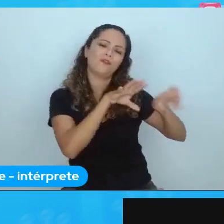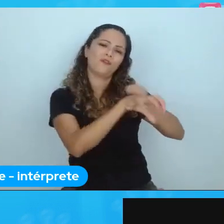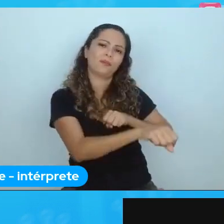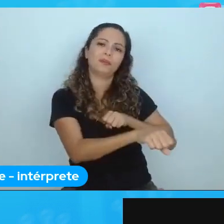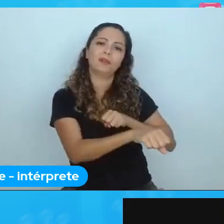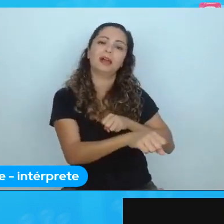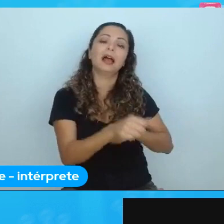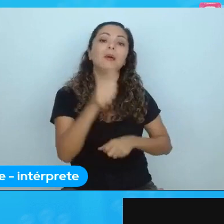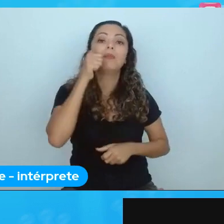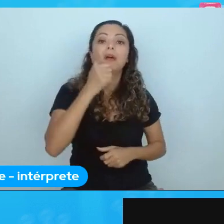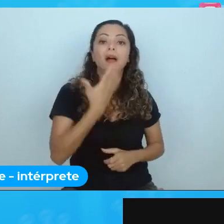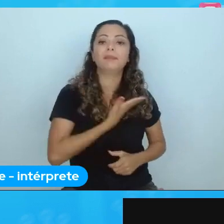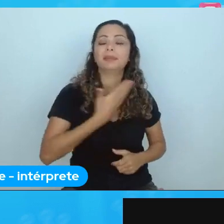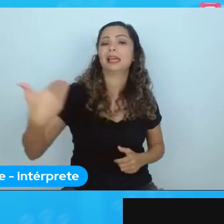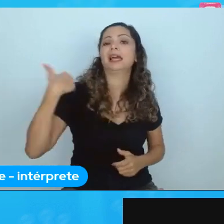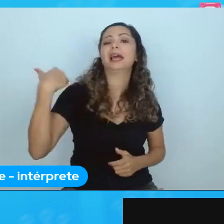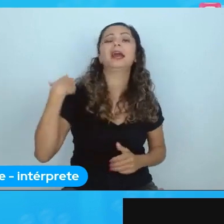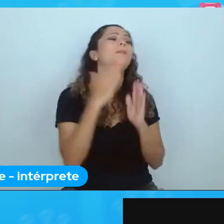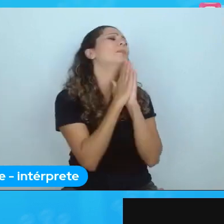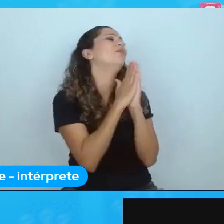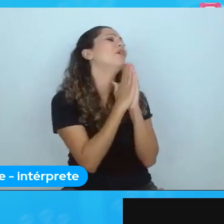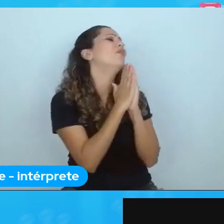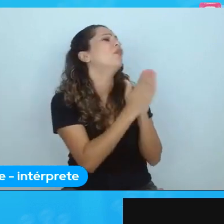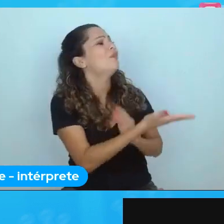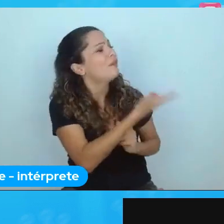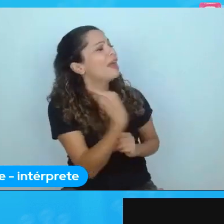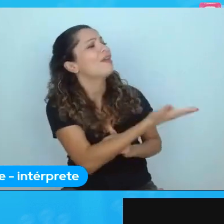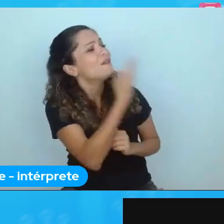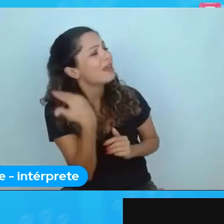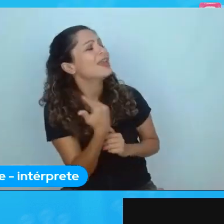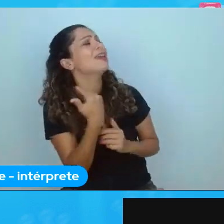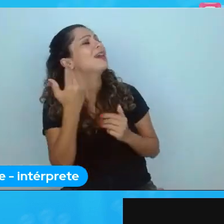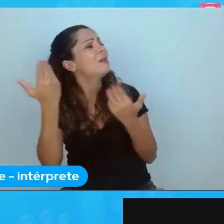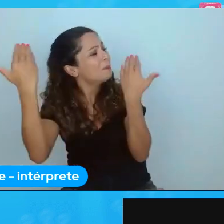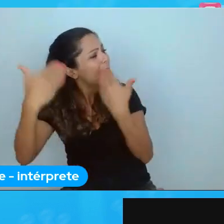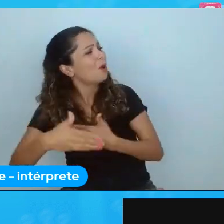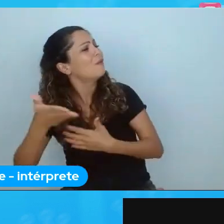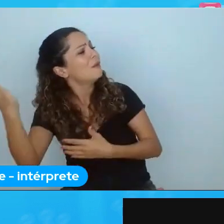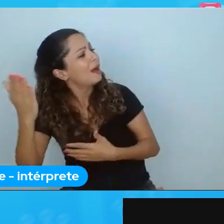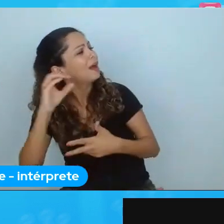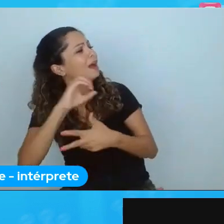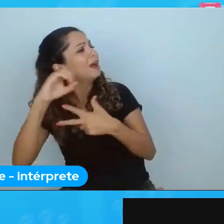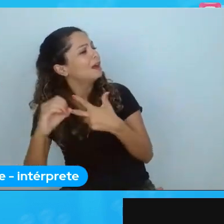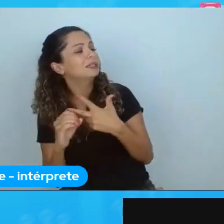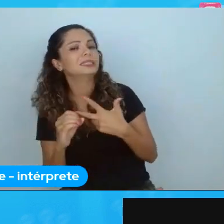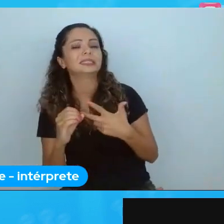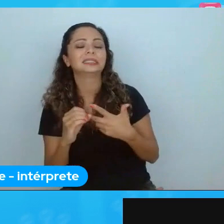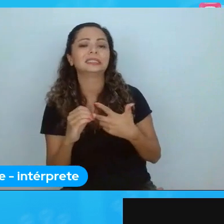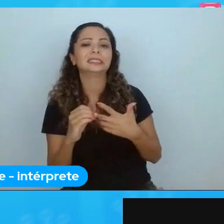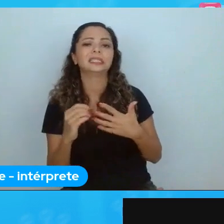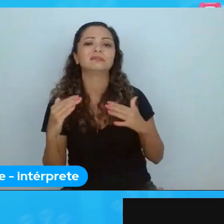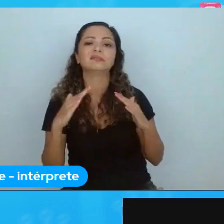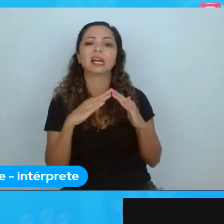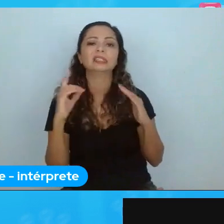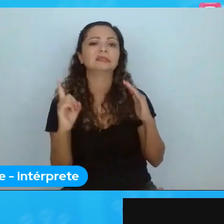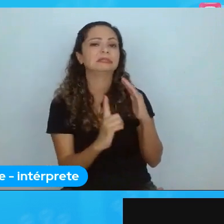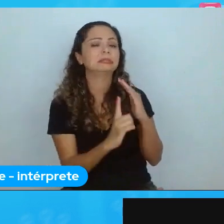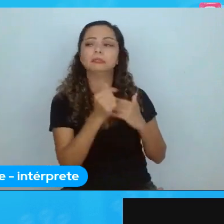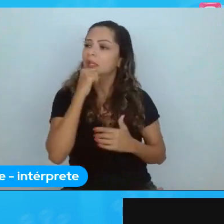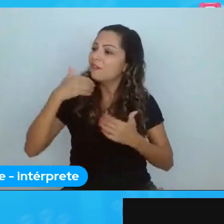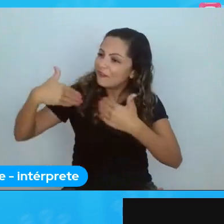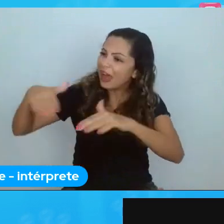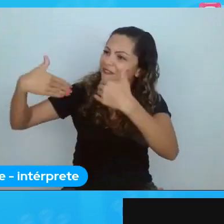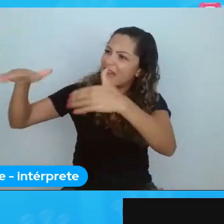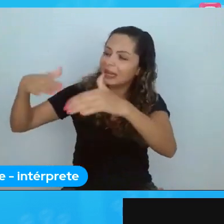por favor, volta, vamos fazer. Aí cheguei em casa, minha mãe, não, vai fazer, você já se inscreveu, se faltava 20 minutos para fechar o